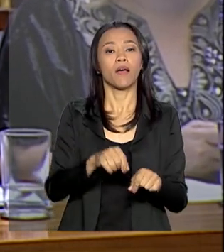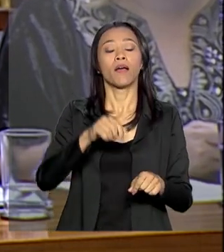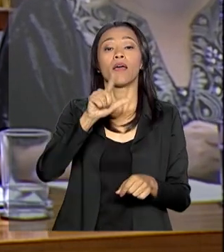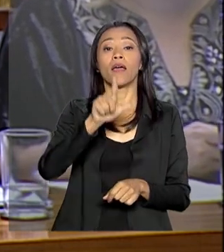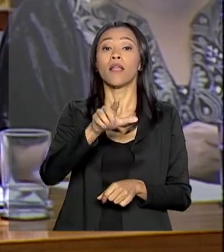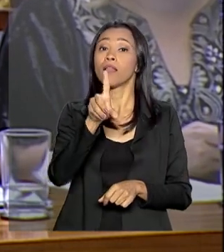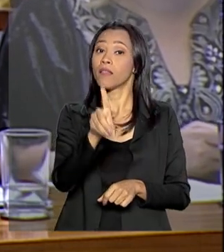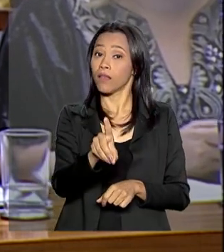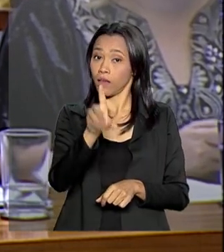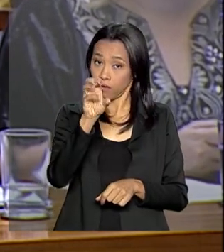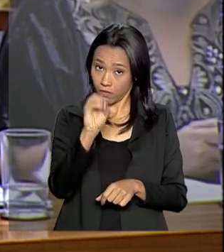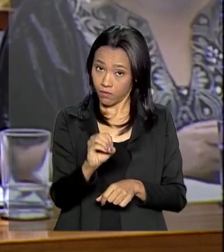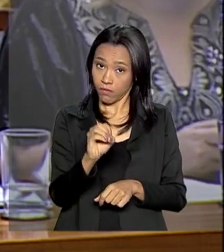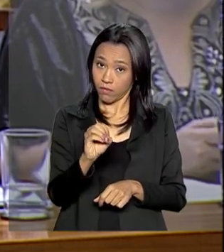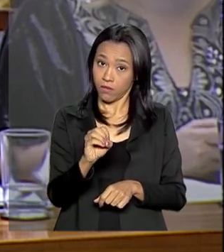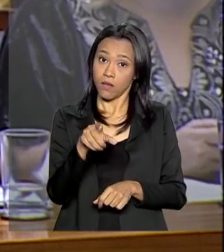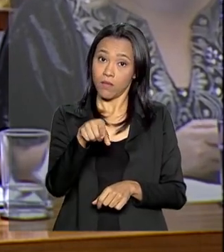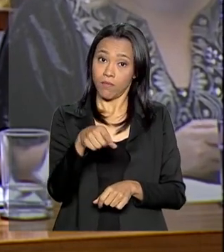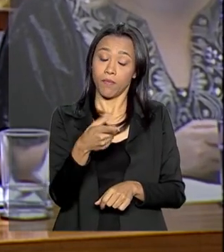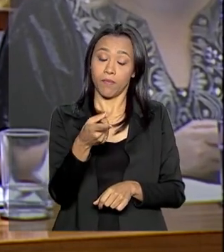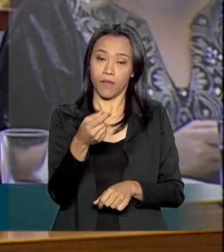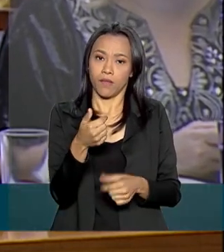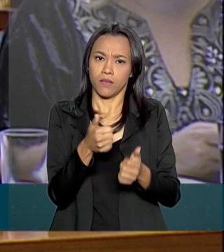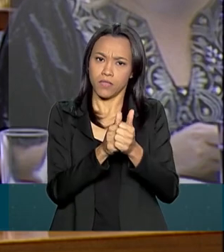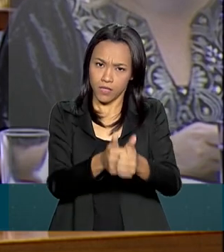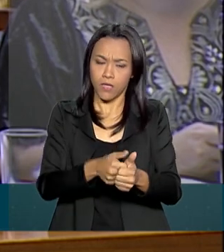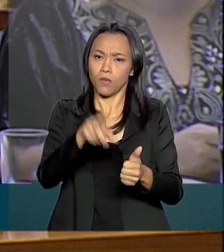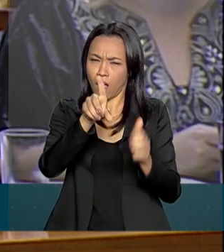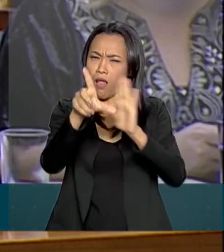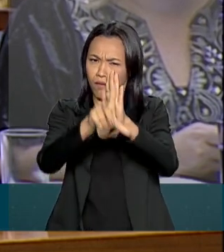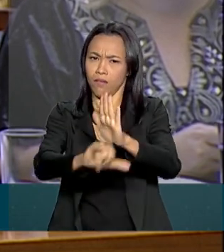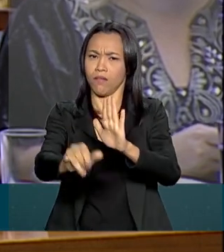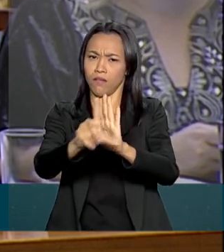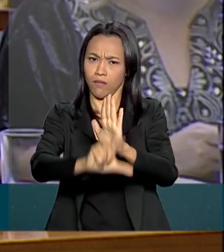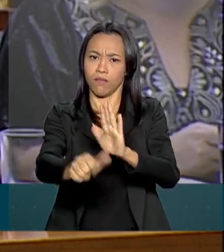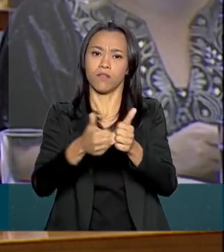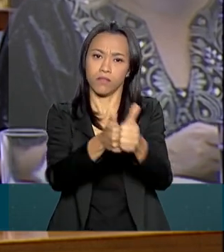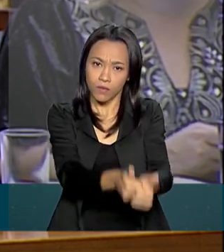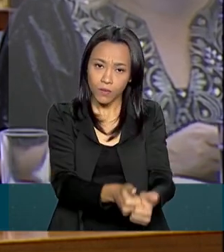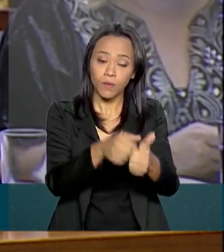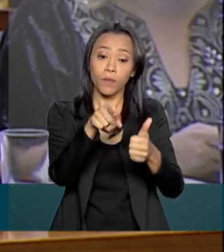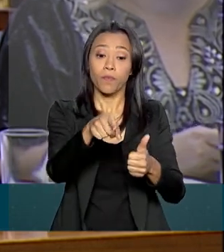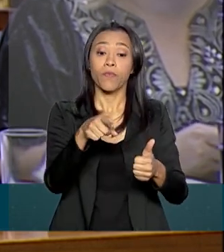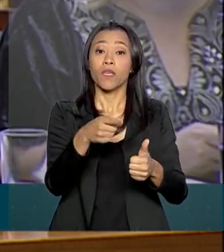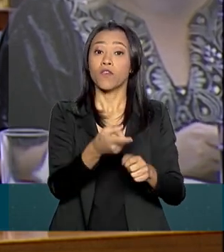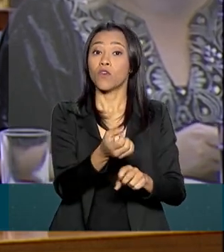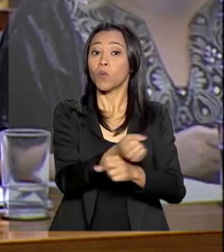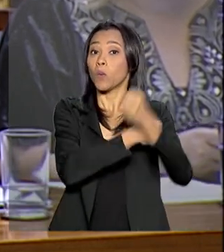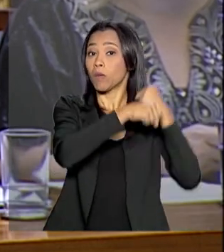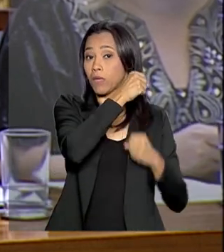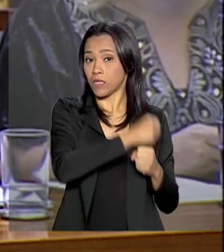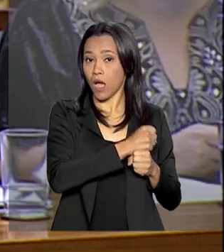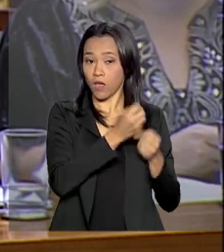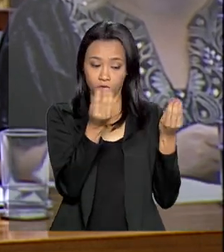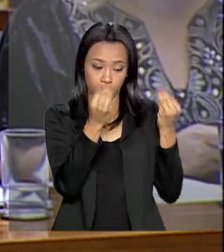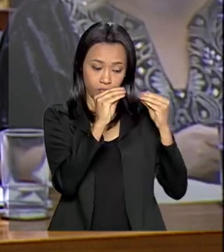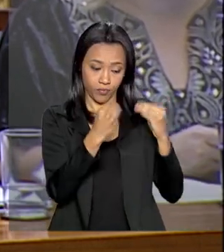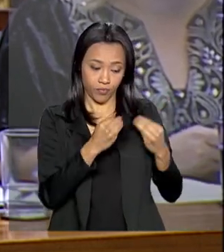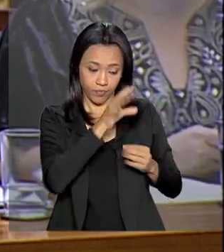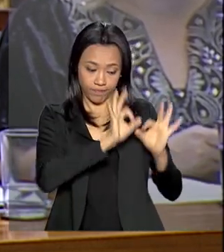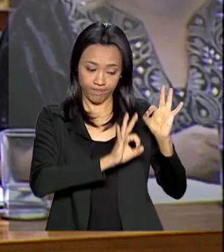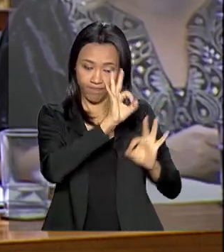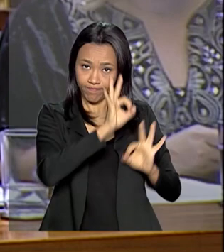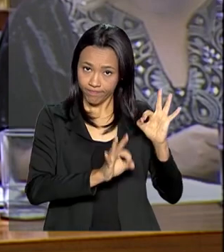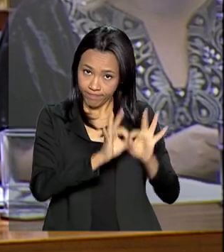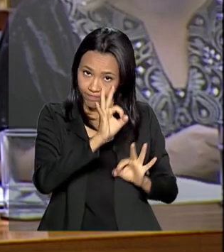a começar a contingenciar toda vez que a receita não corresponde ao que foi orçado no ano anterior pelo Congresso Nacional.